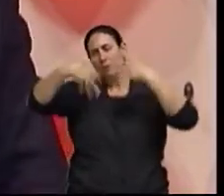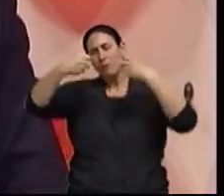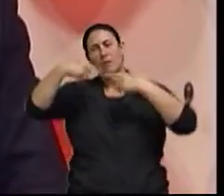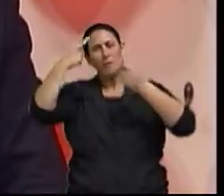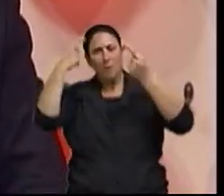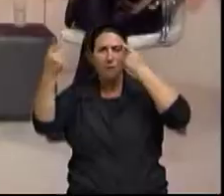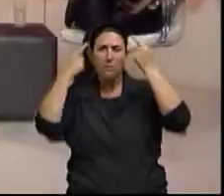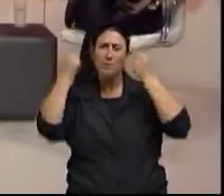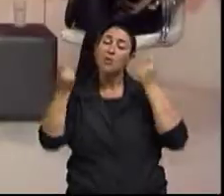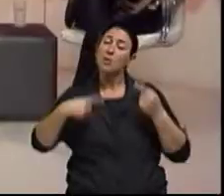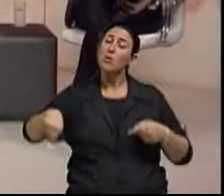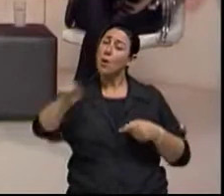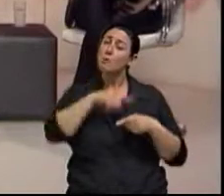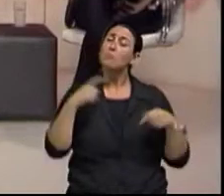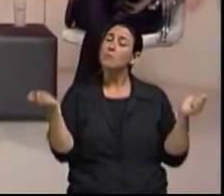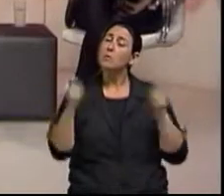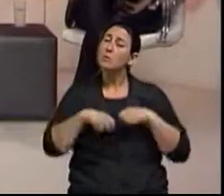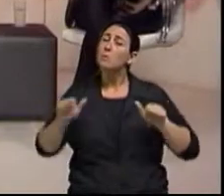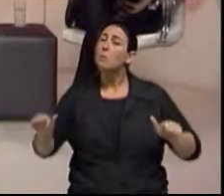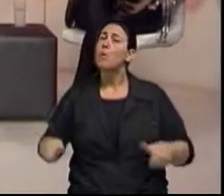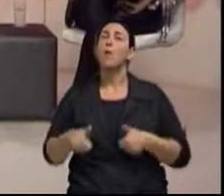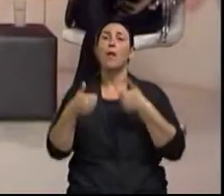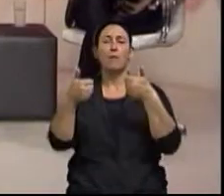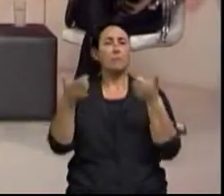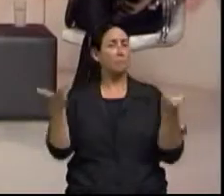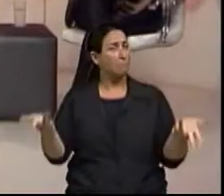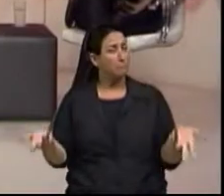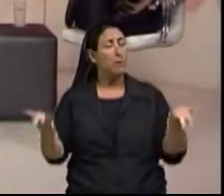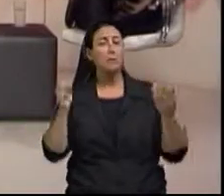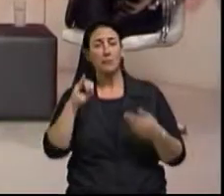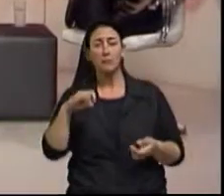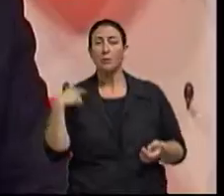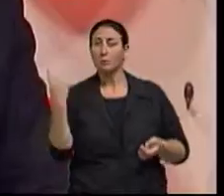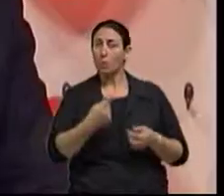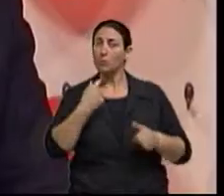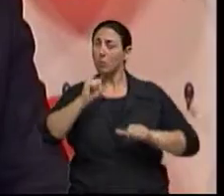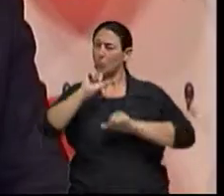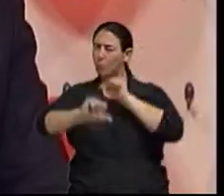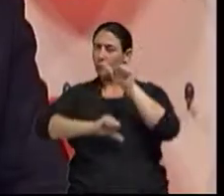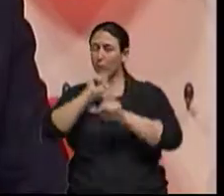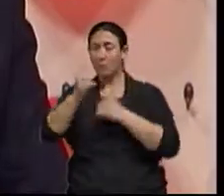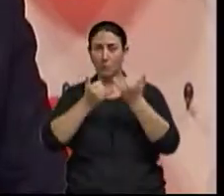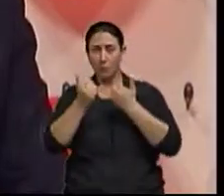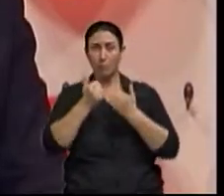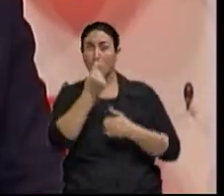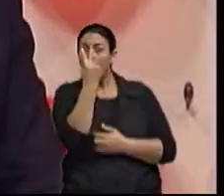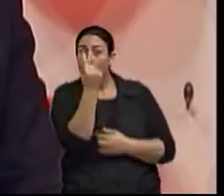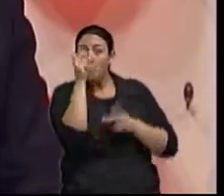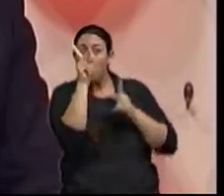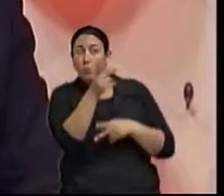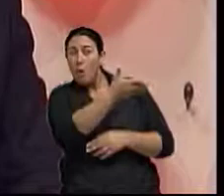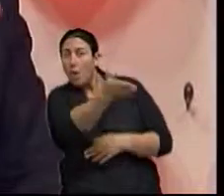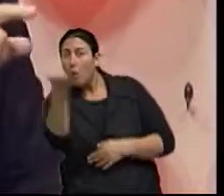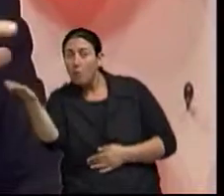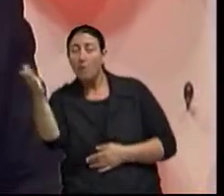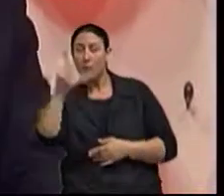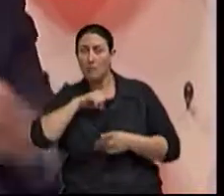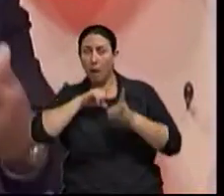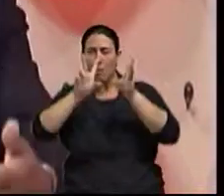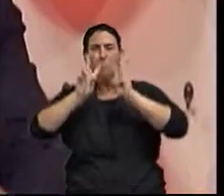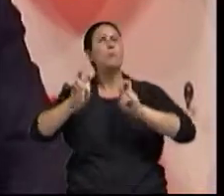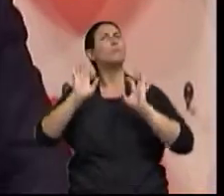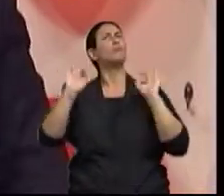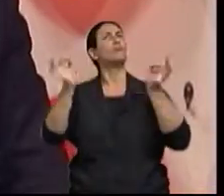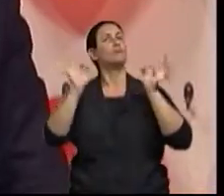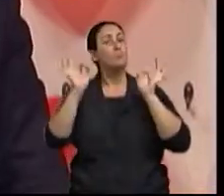quem sabe a gente possa melhorar e se a gente mudar pelo menos uma pessoa que está do outro lado da tela, nós estamos com